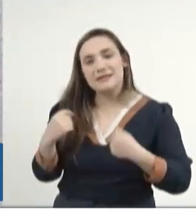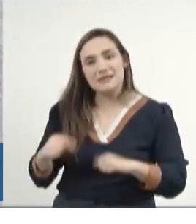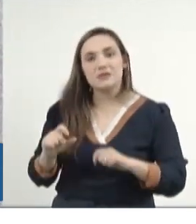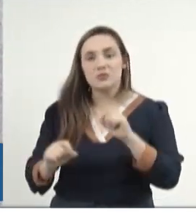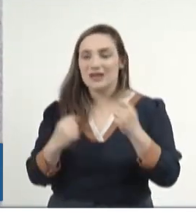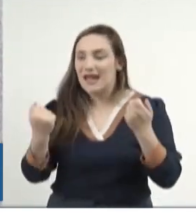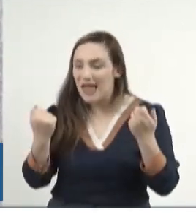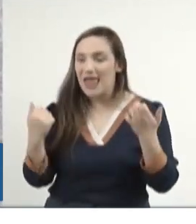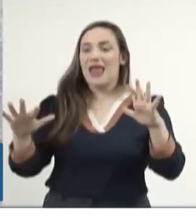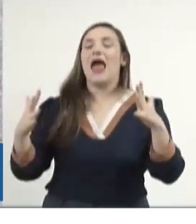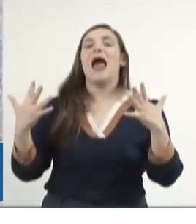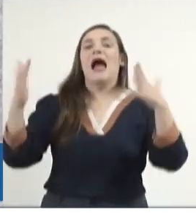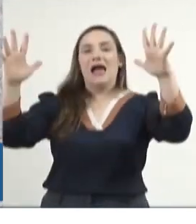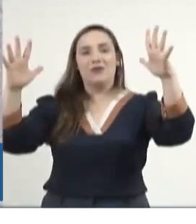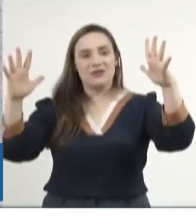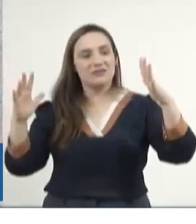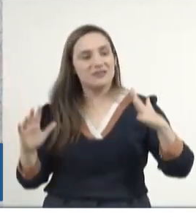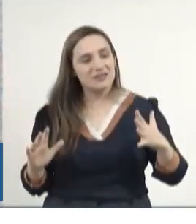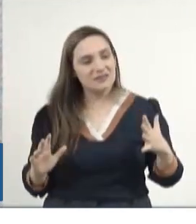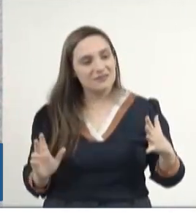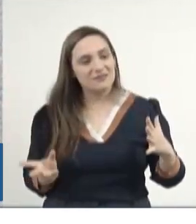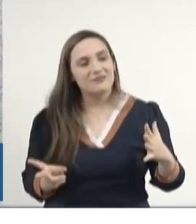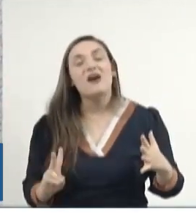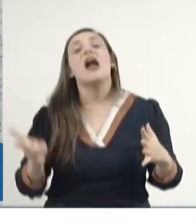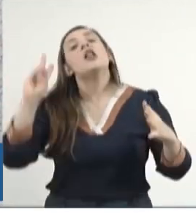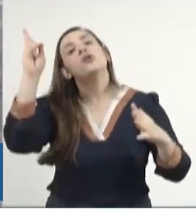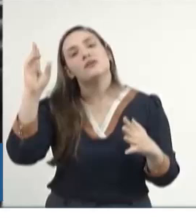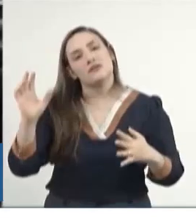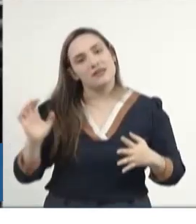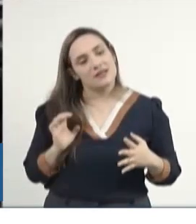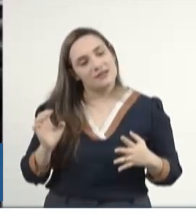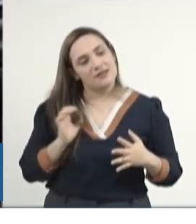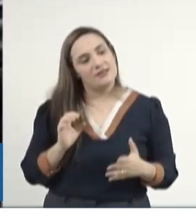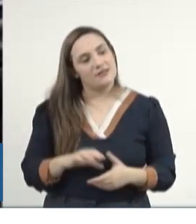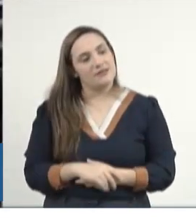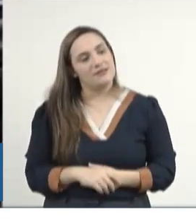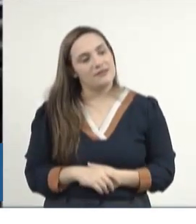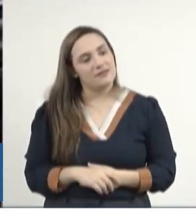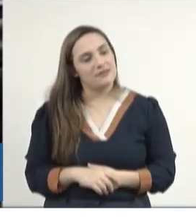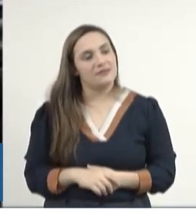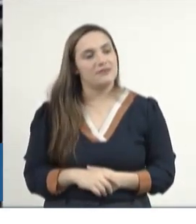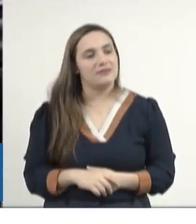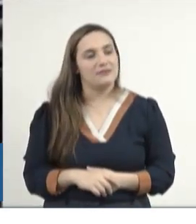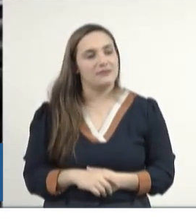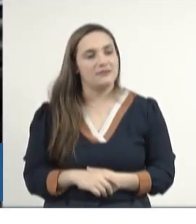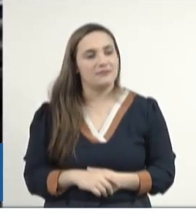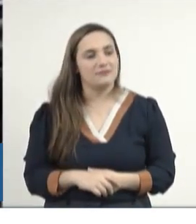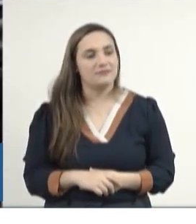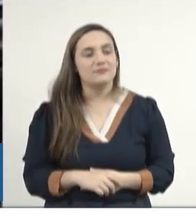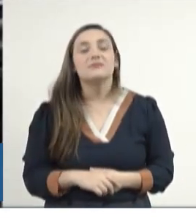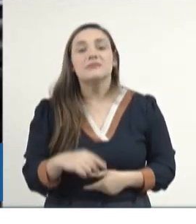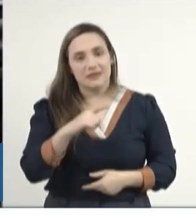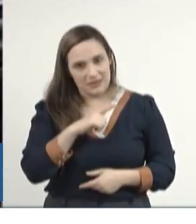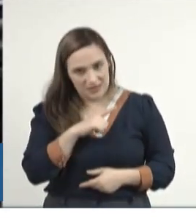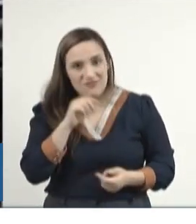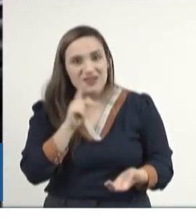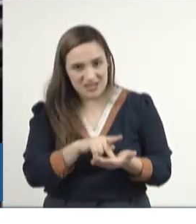Será que nós estamos valorizando os nossos tesouros? Nós estamos dando esse respaldo?